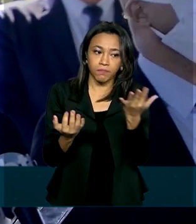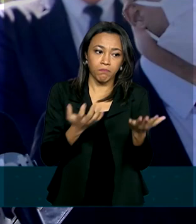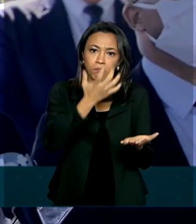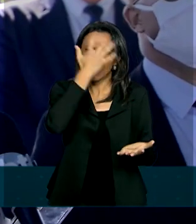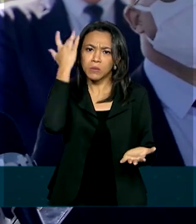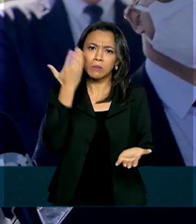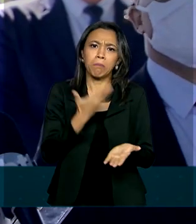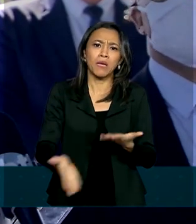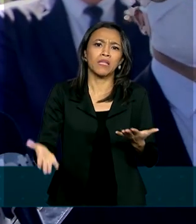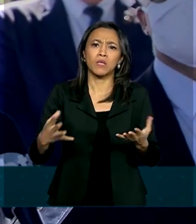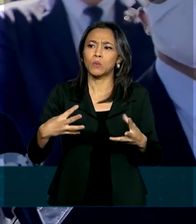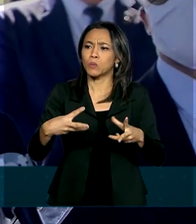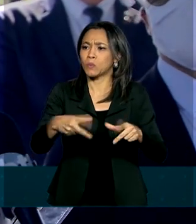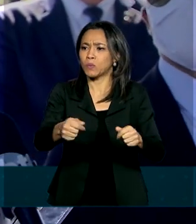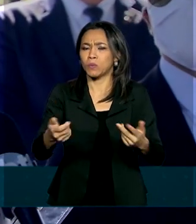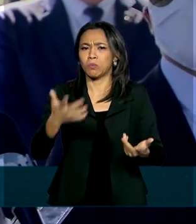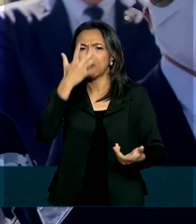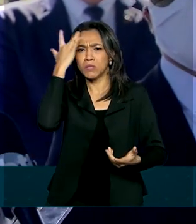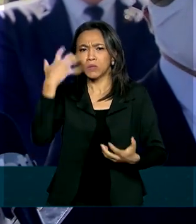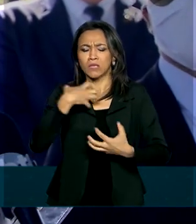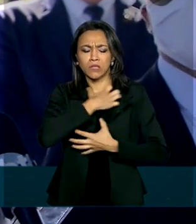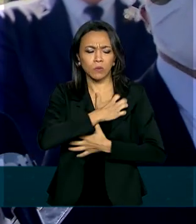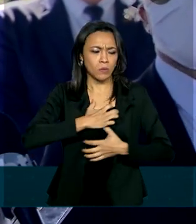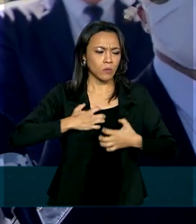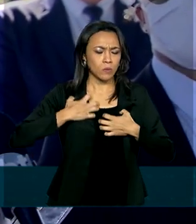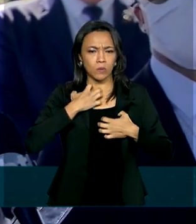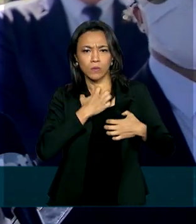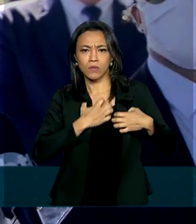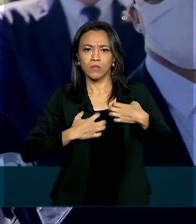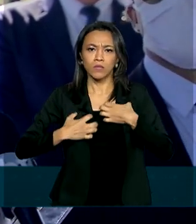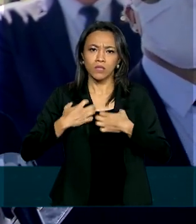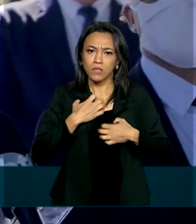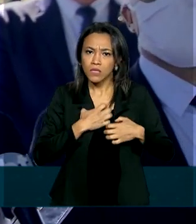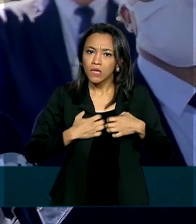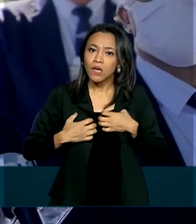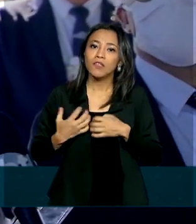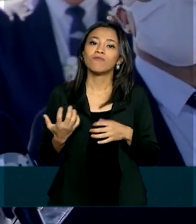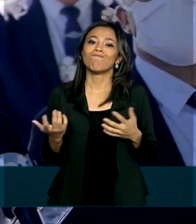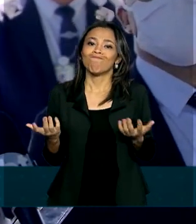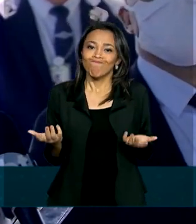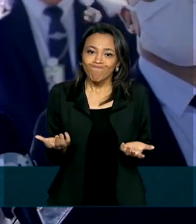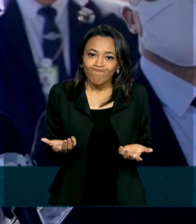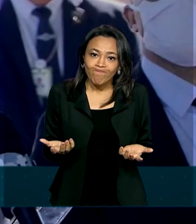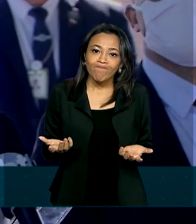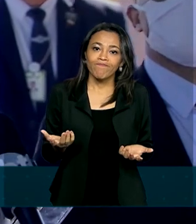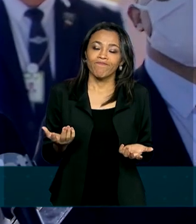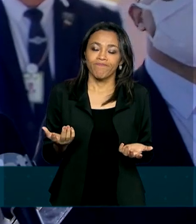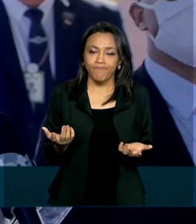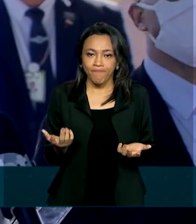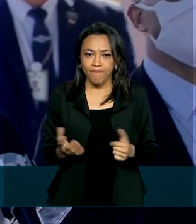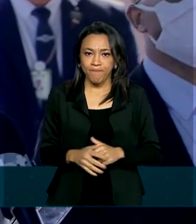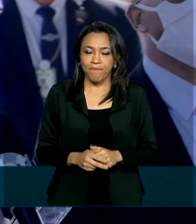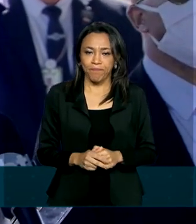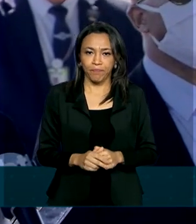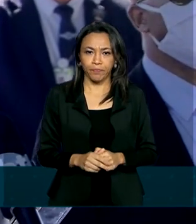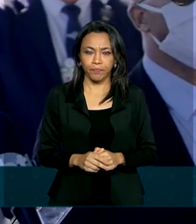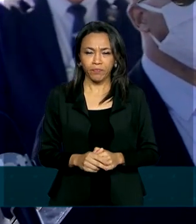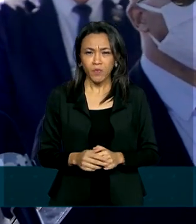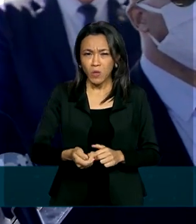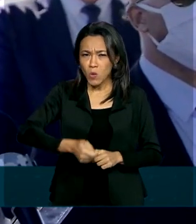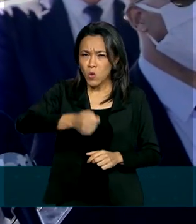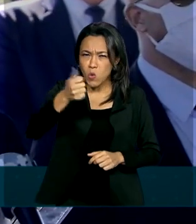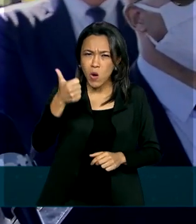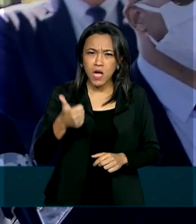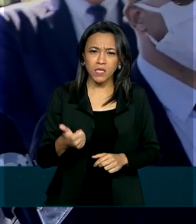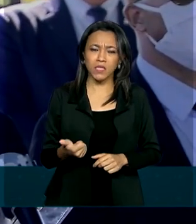tudo, de pessoas angustiadas, a gente mergulha quase que